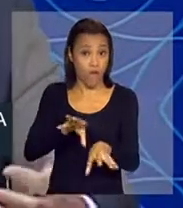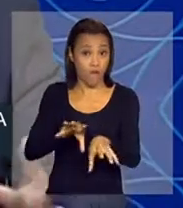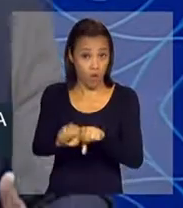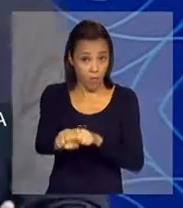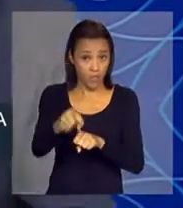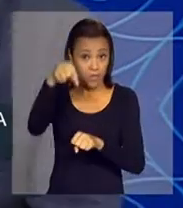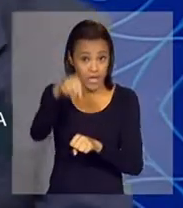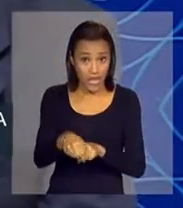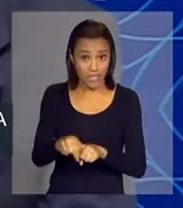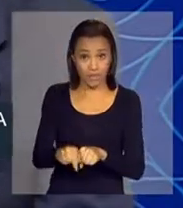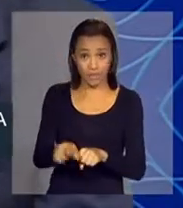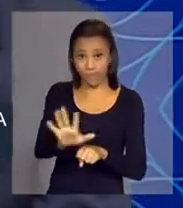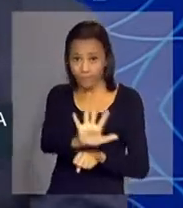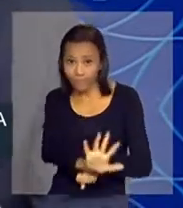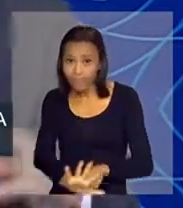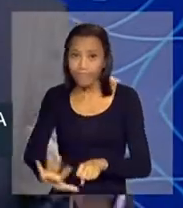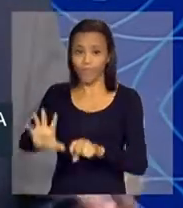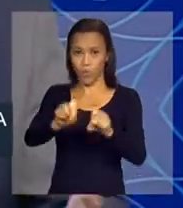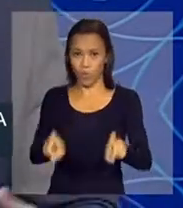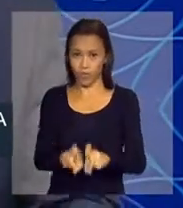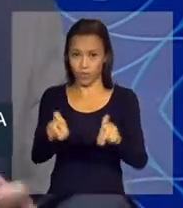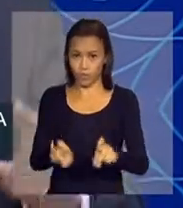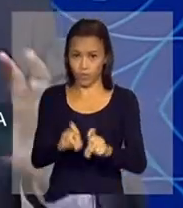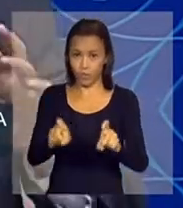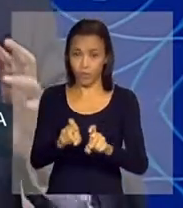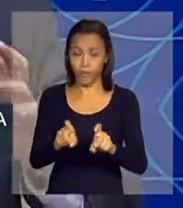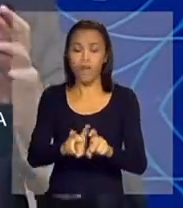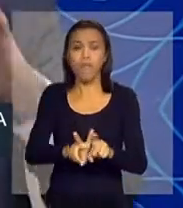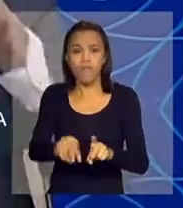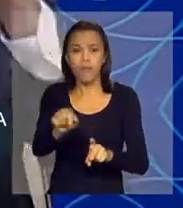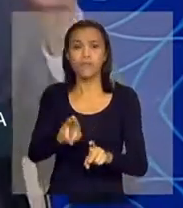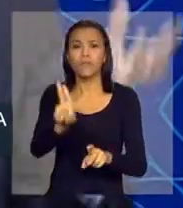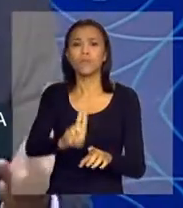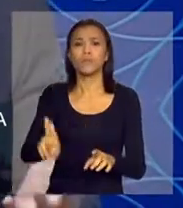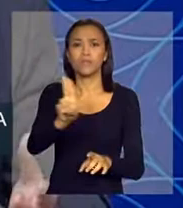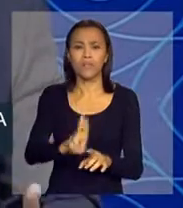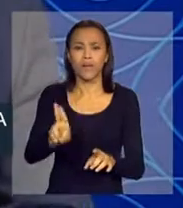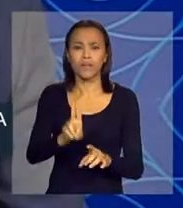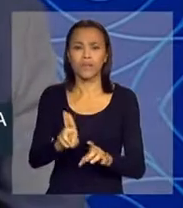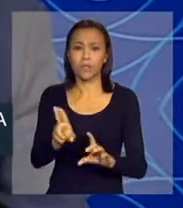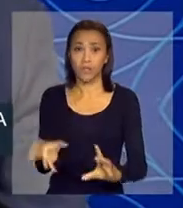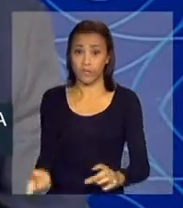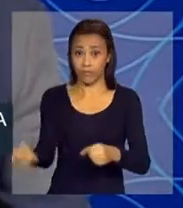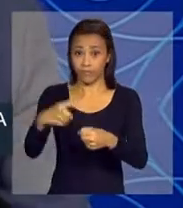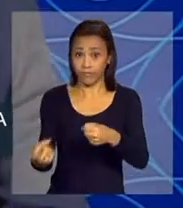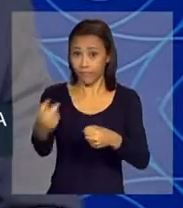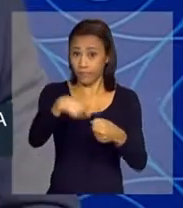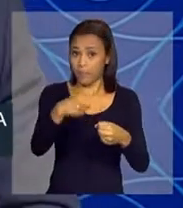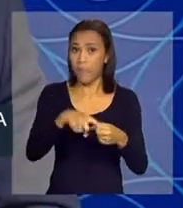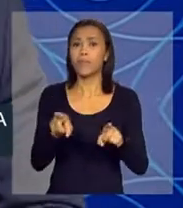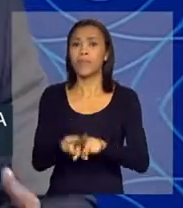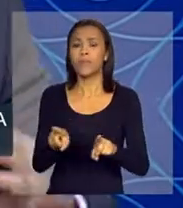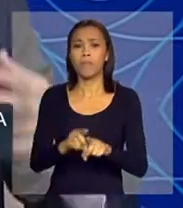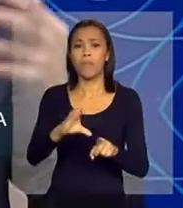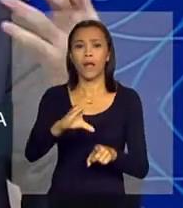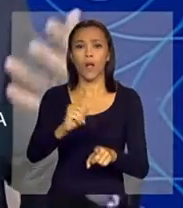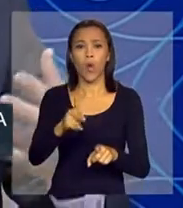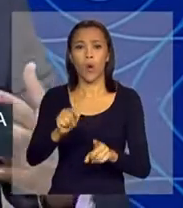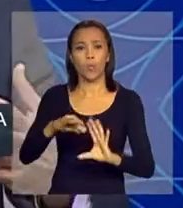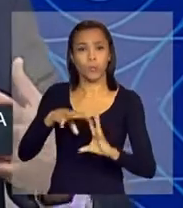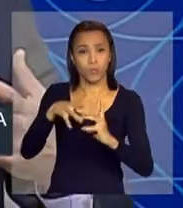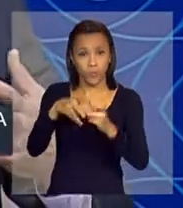plataforma, ela vai ser utilizada, integrada, para a Copa do Mundo. Então,